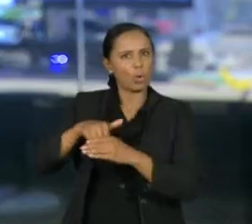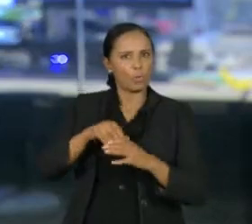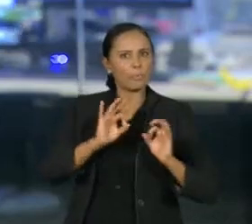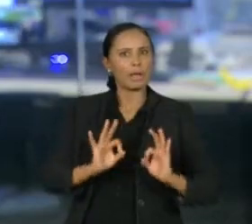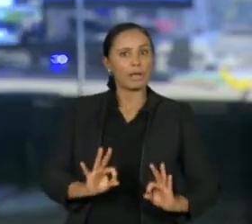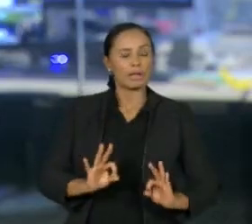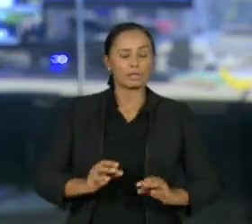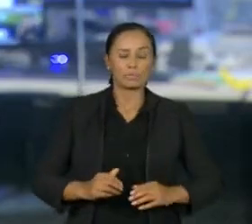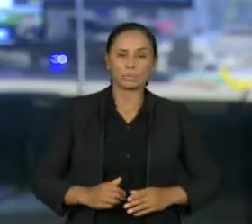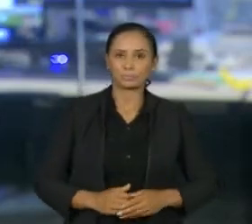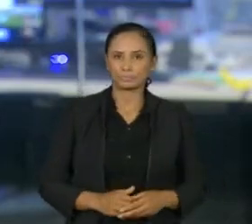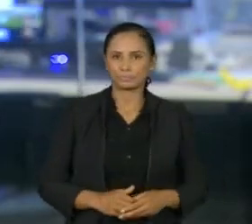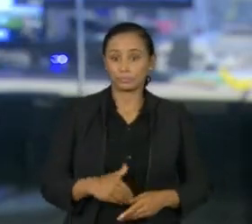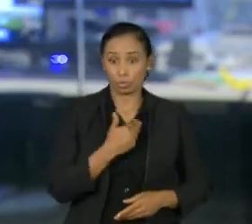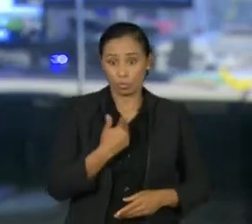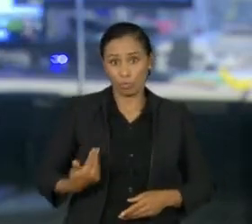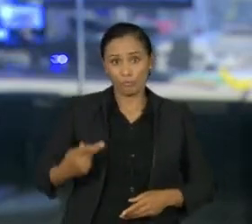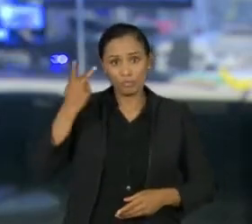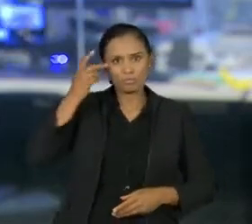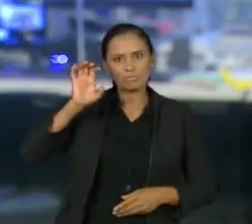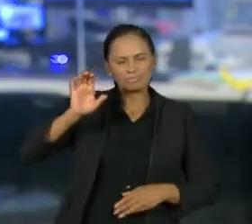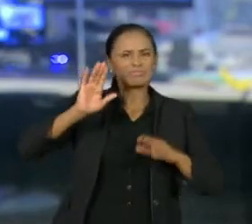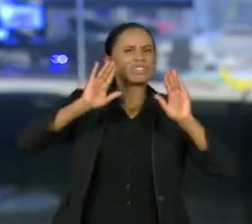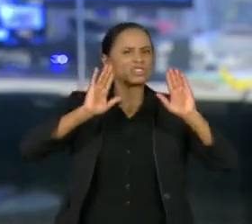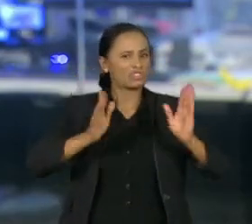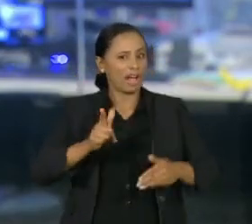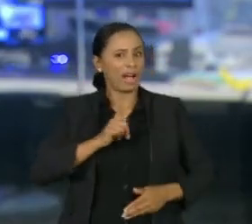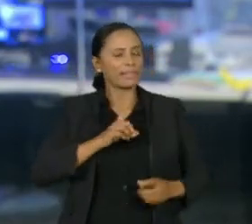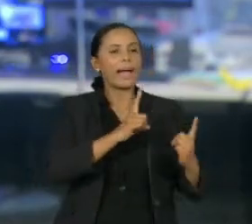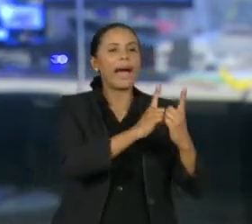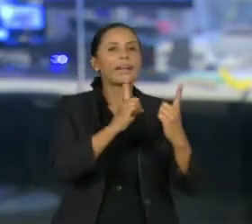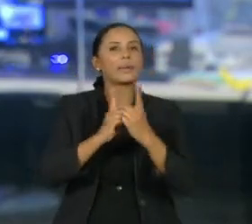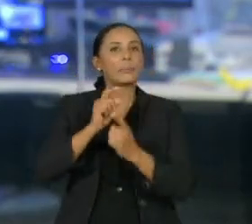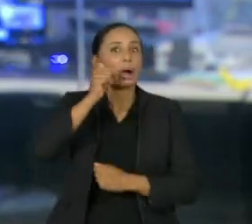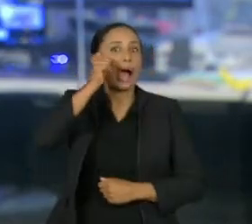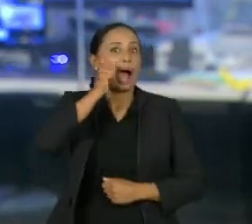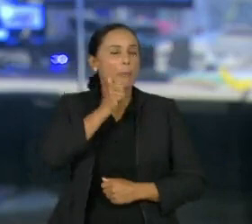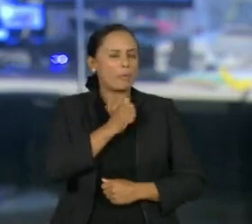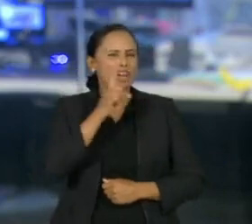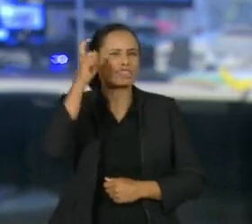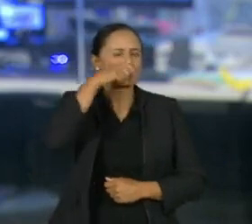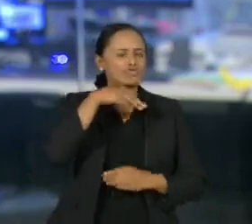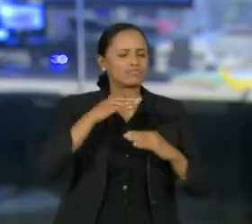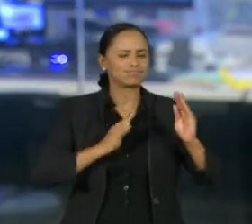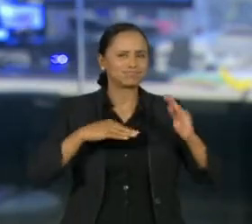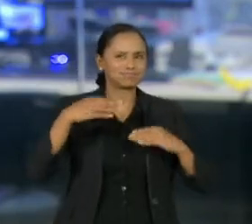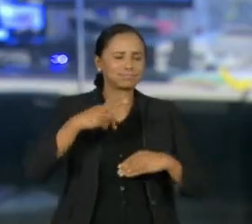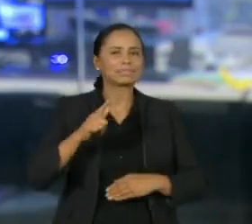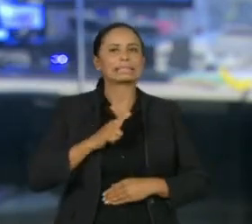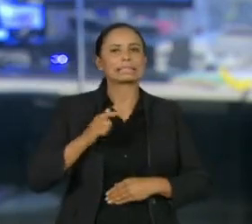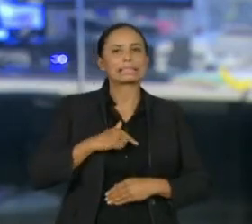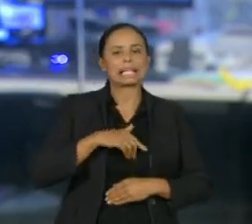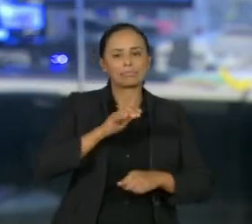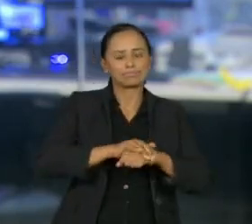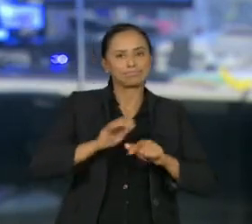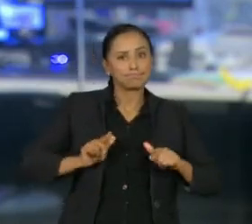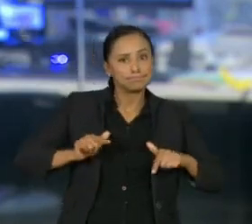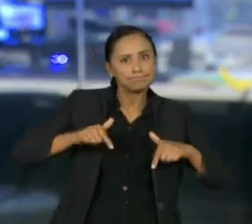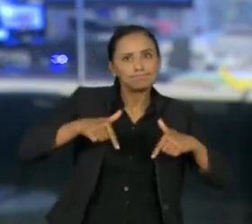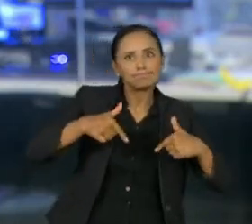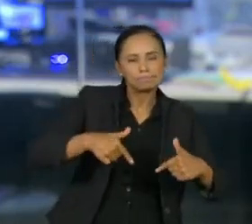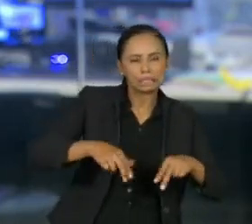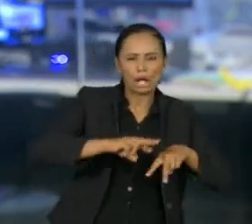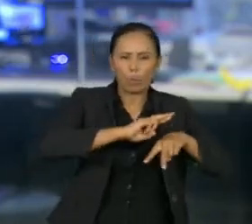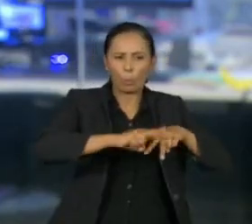O governo de São Paulo amplia atendimento a mulheres em situação de vulnerabilidade e ações de combate à discriminação de